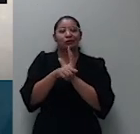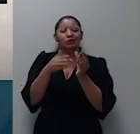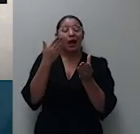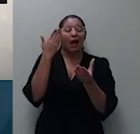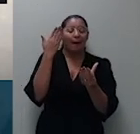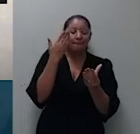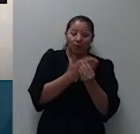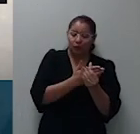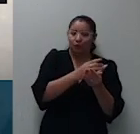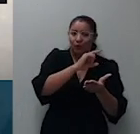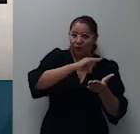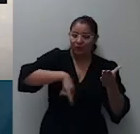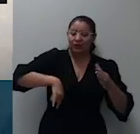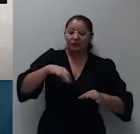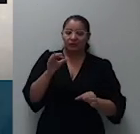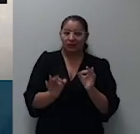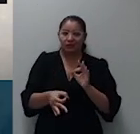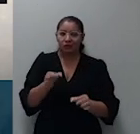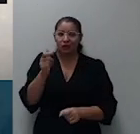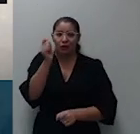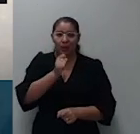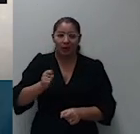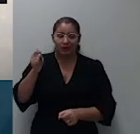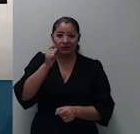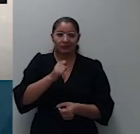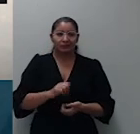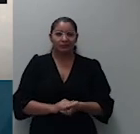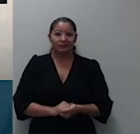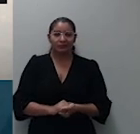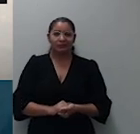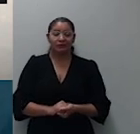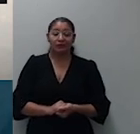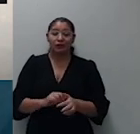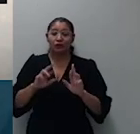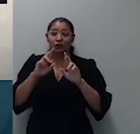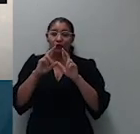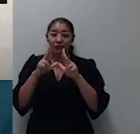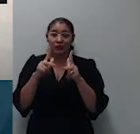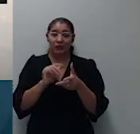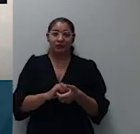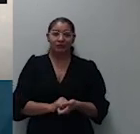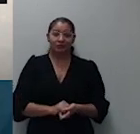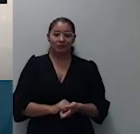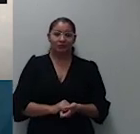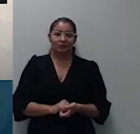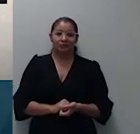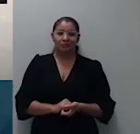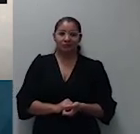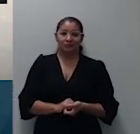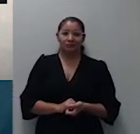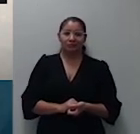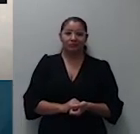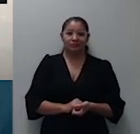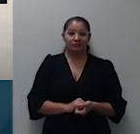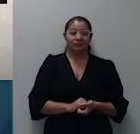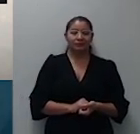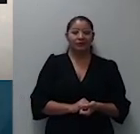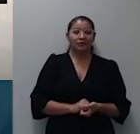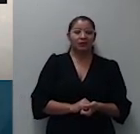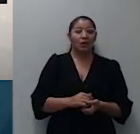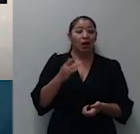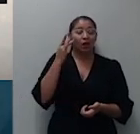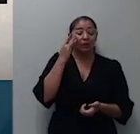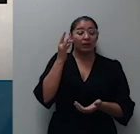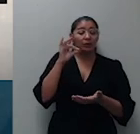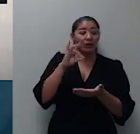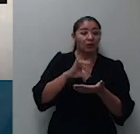a associação autora busca diferença de índices de correção monetária em razão dos escuros em caderneta de